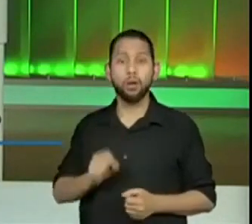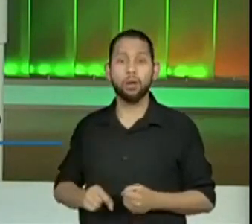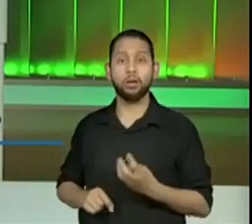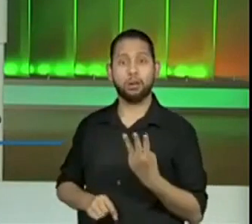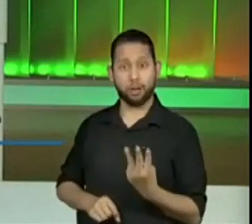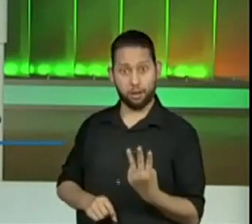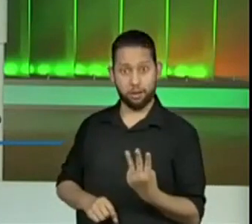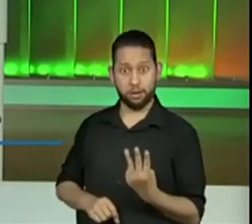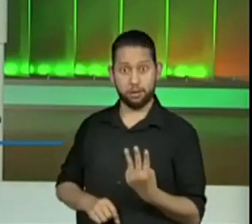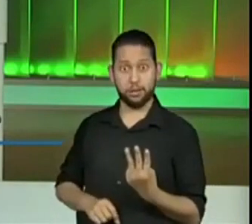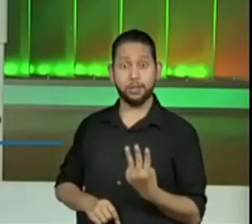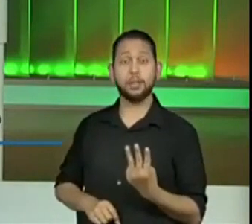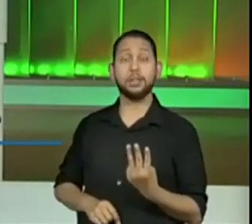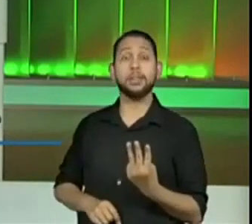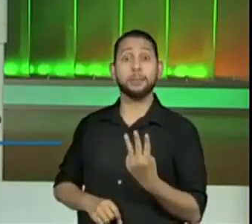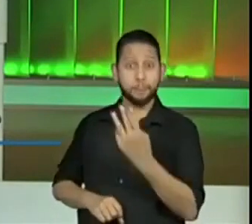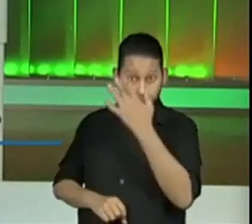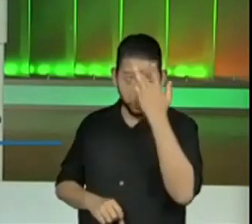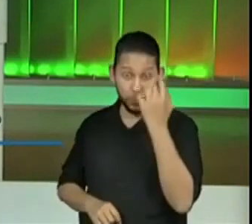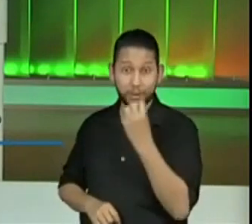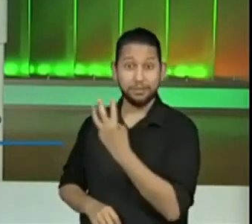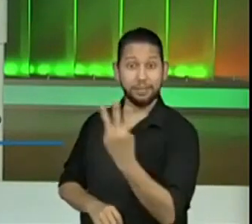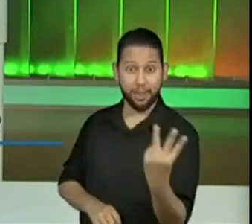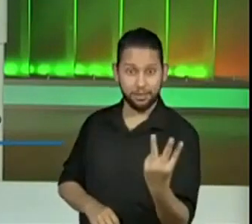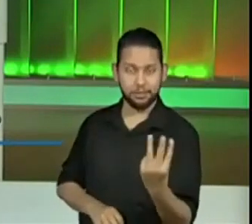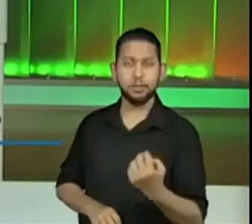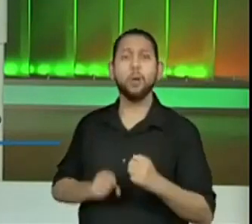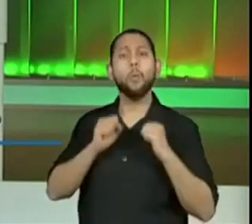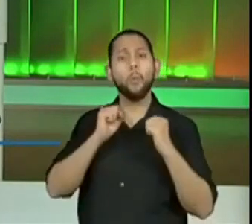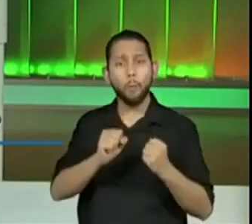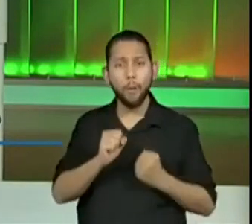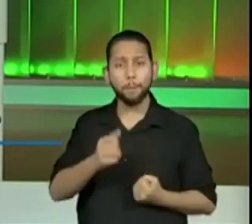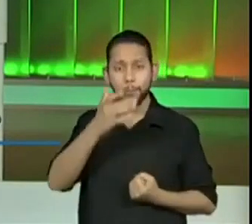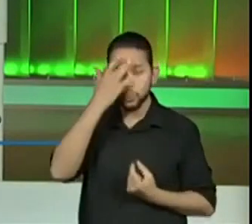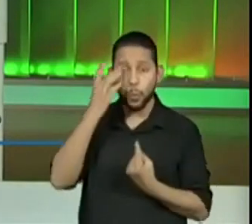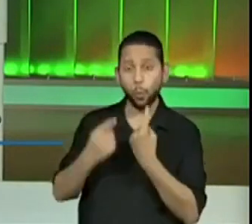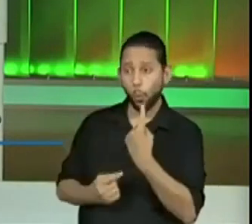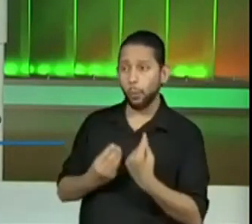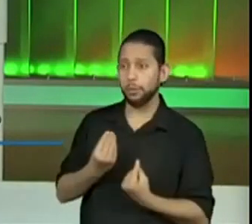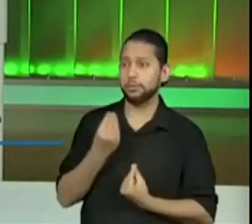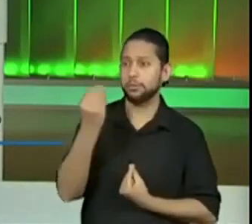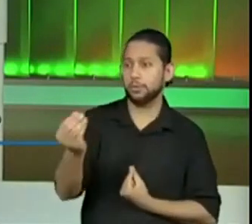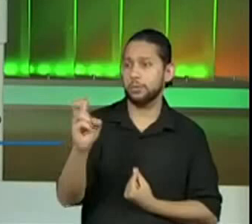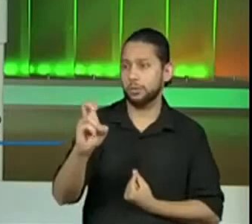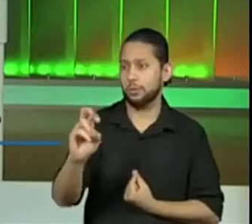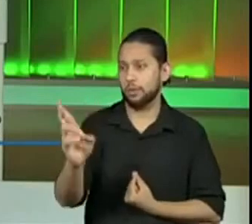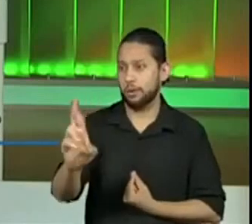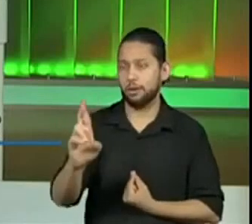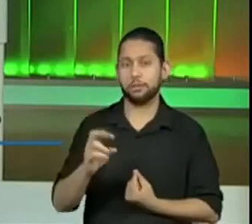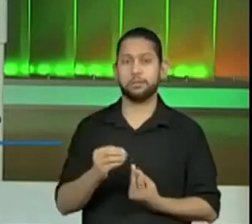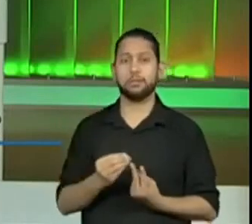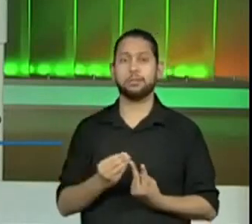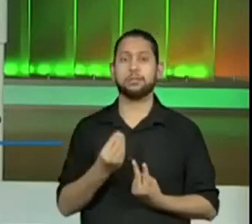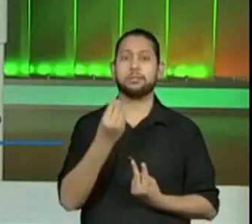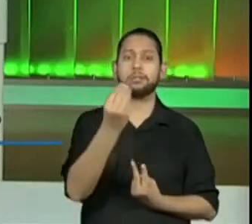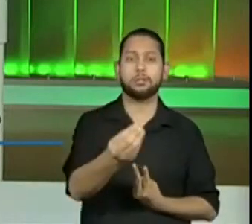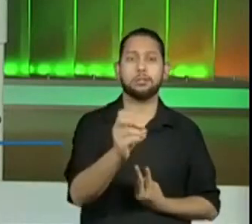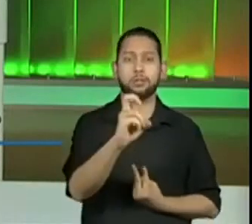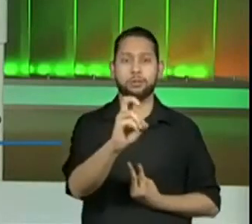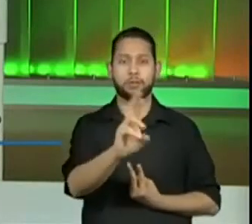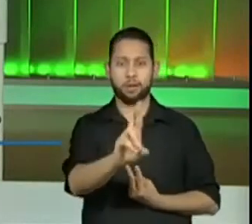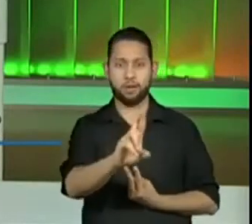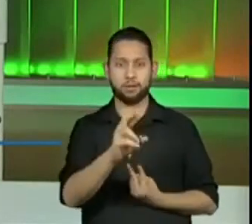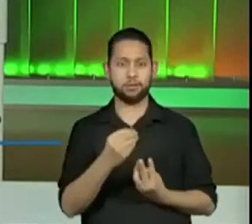Mas então, aí que vem o detalhe. Eu não tenho três pessoas, eu ainda tenho duas,